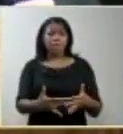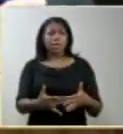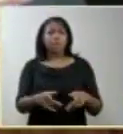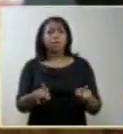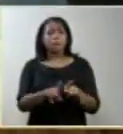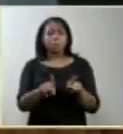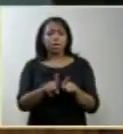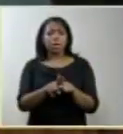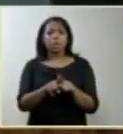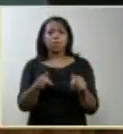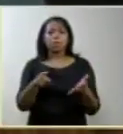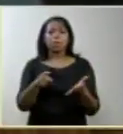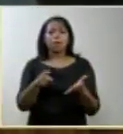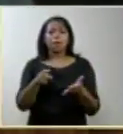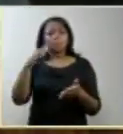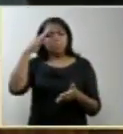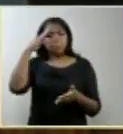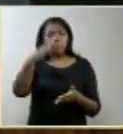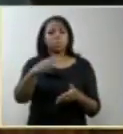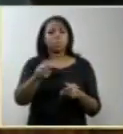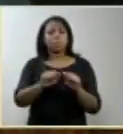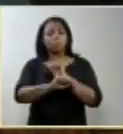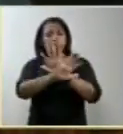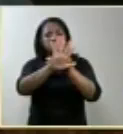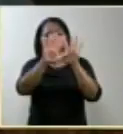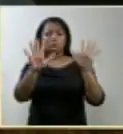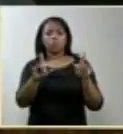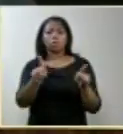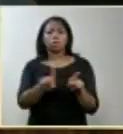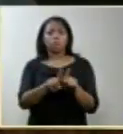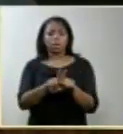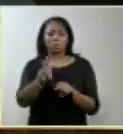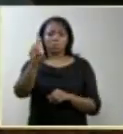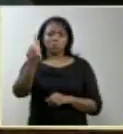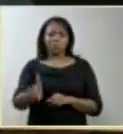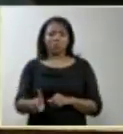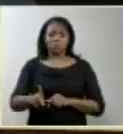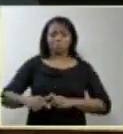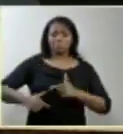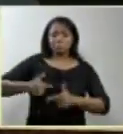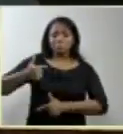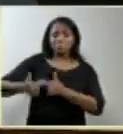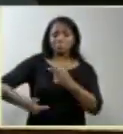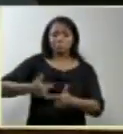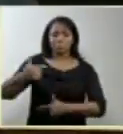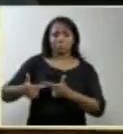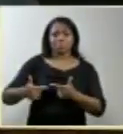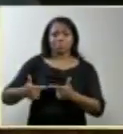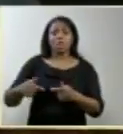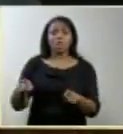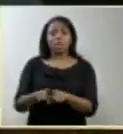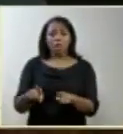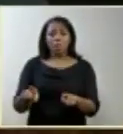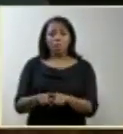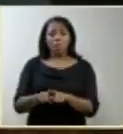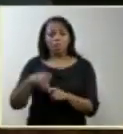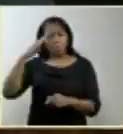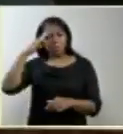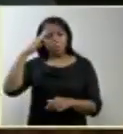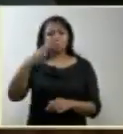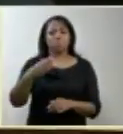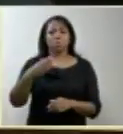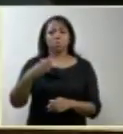caro, principalmente na seara do direito trabalhista, que é o princípio da realidade, que diz